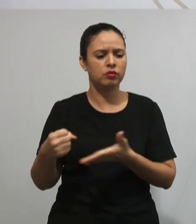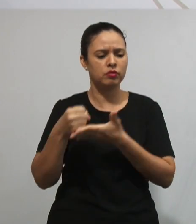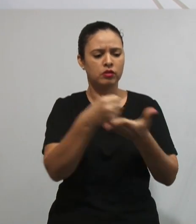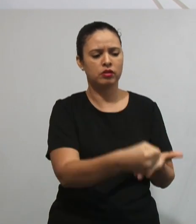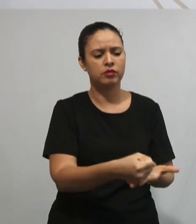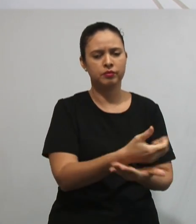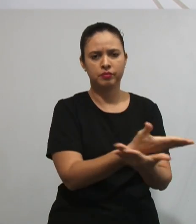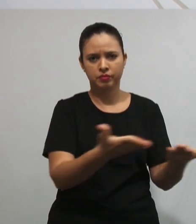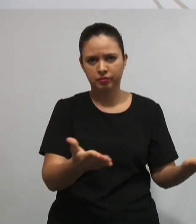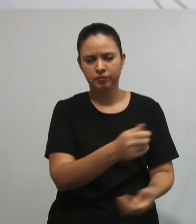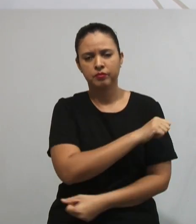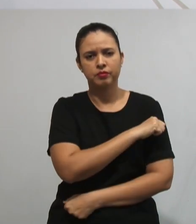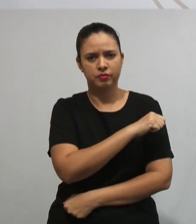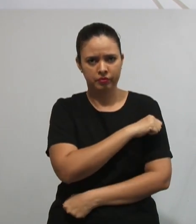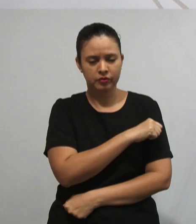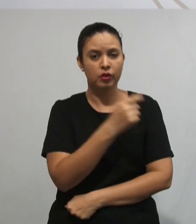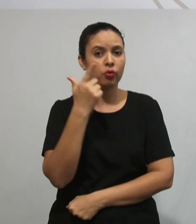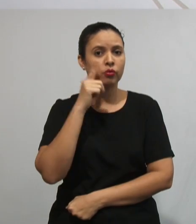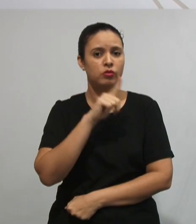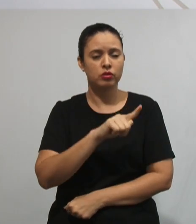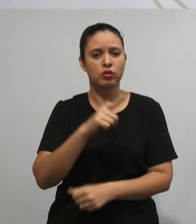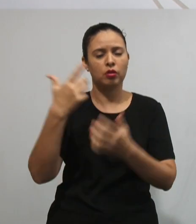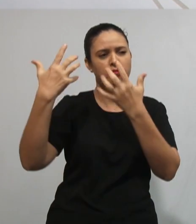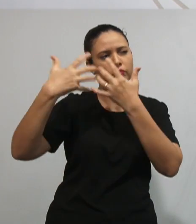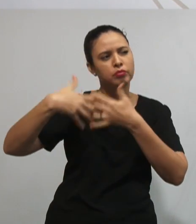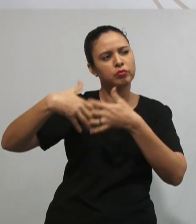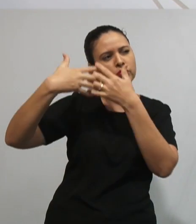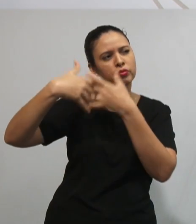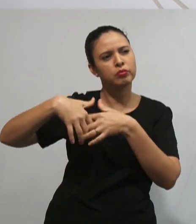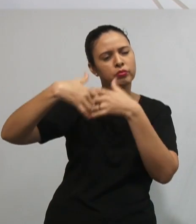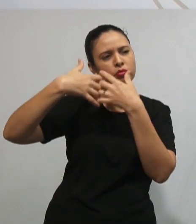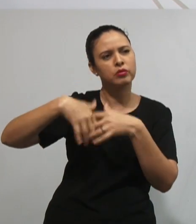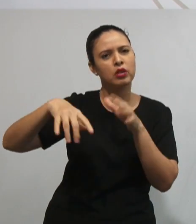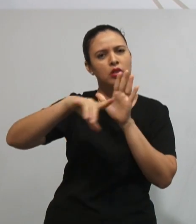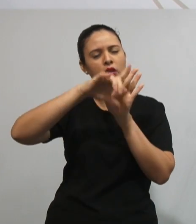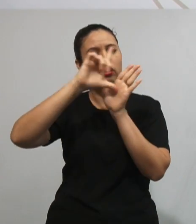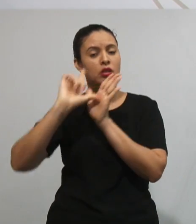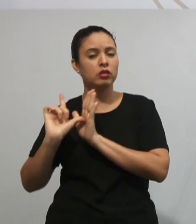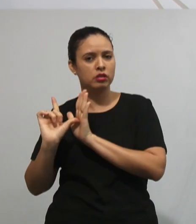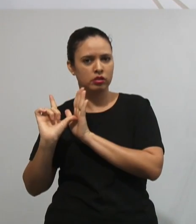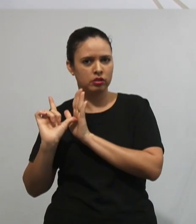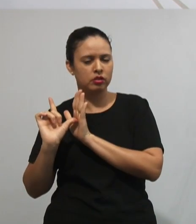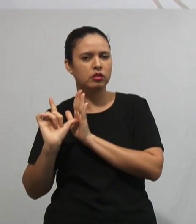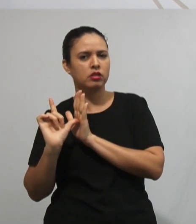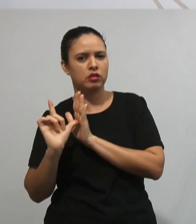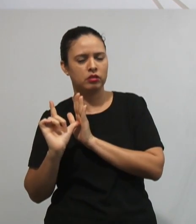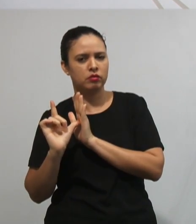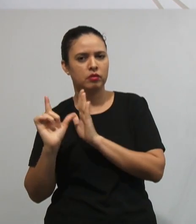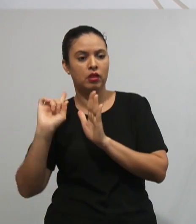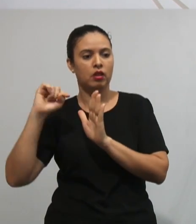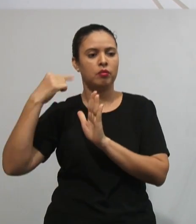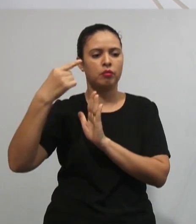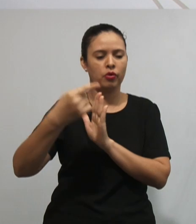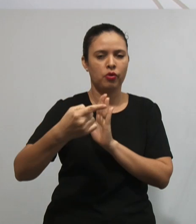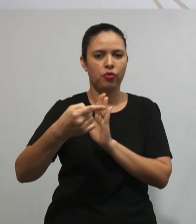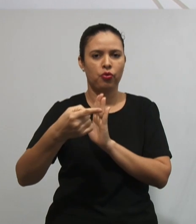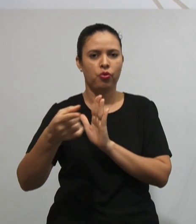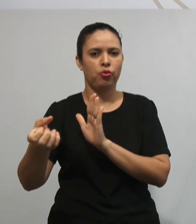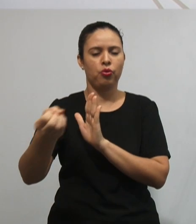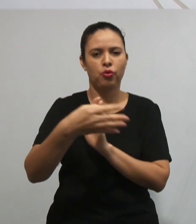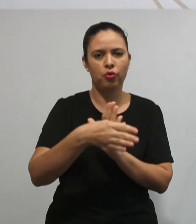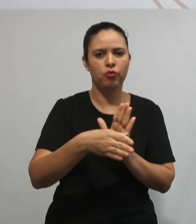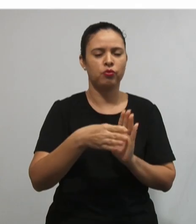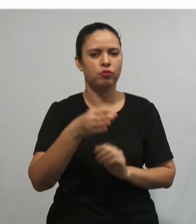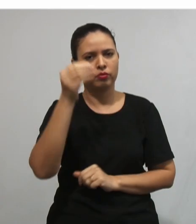para que esse aluno construa um conhecimento prévio para aquilo, né, que eu vou trabalhar com ele posteriormente?